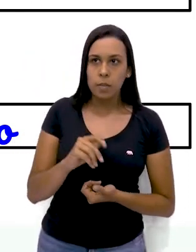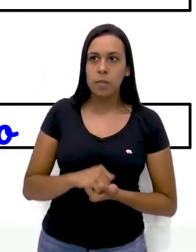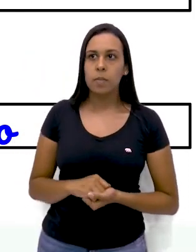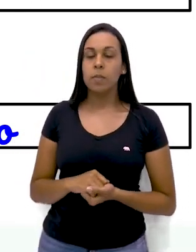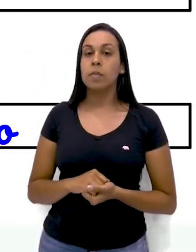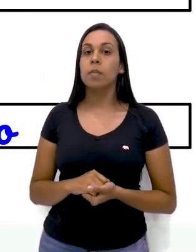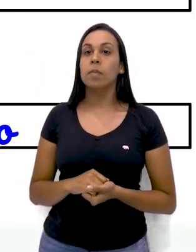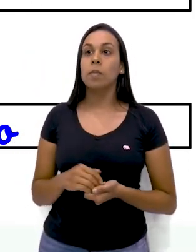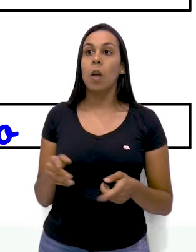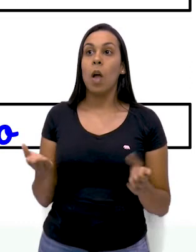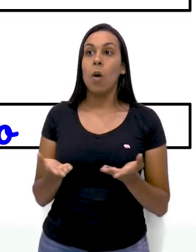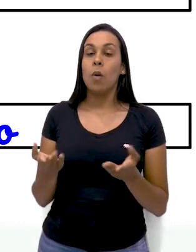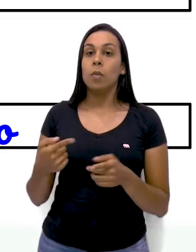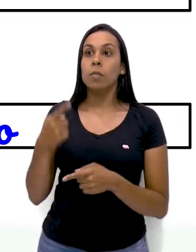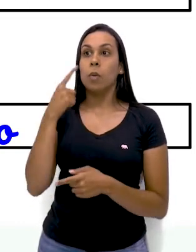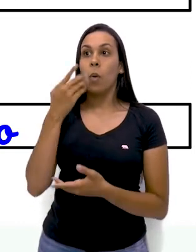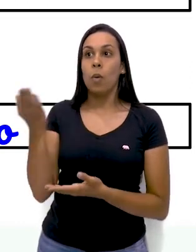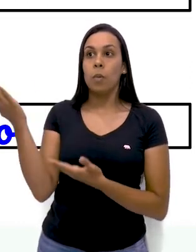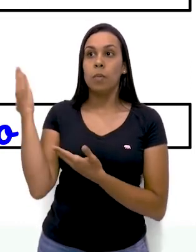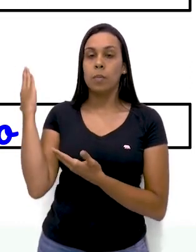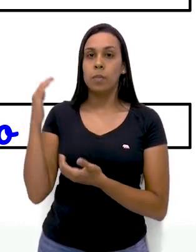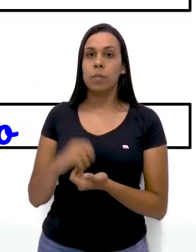E vamos ver essa palavra aqui, ó.